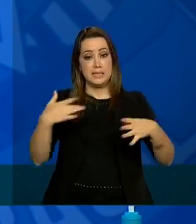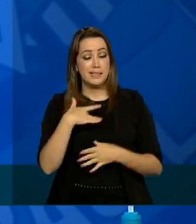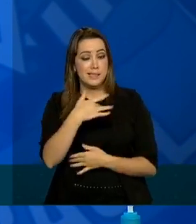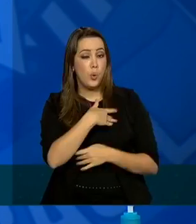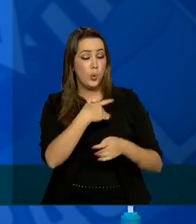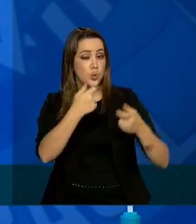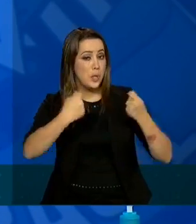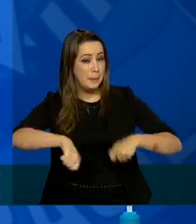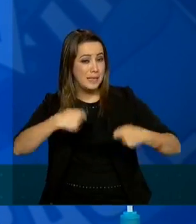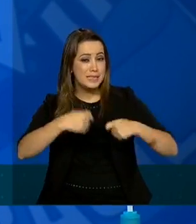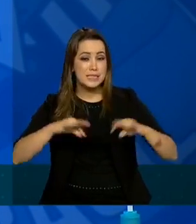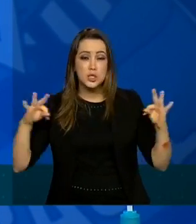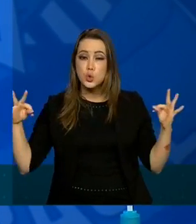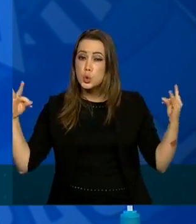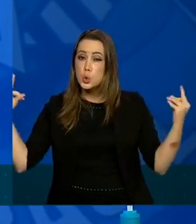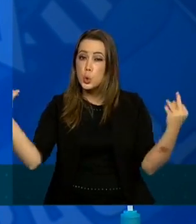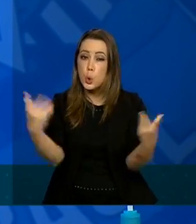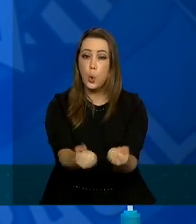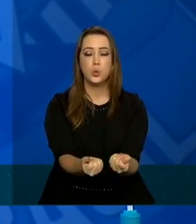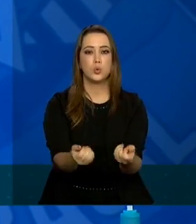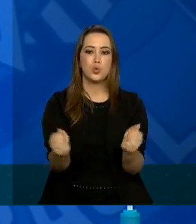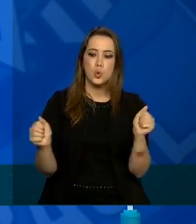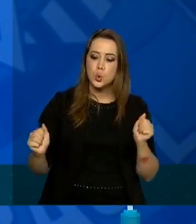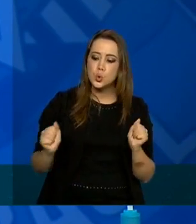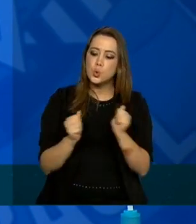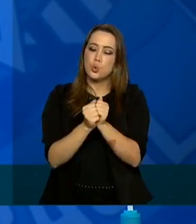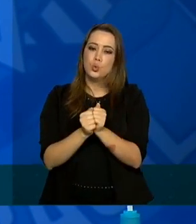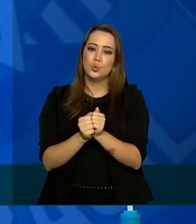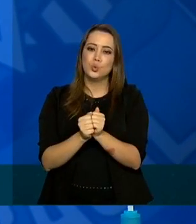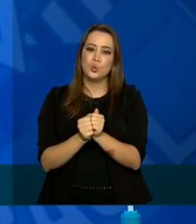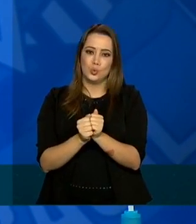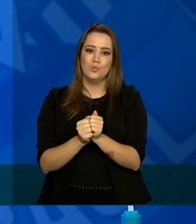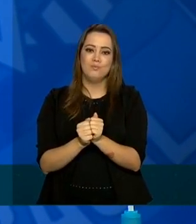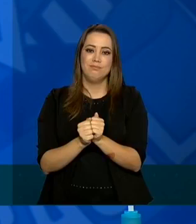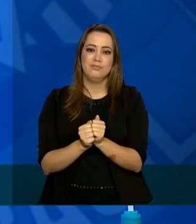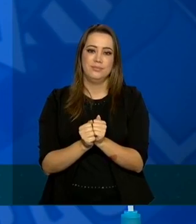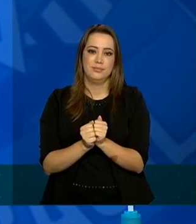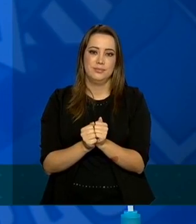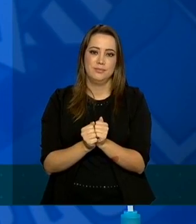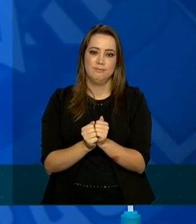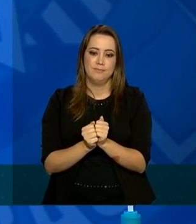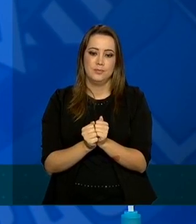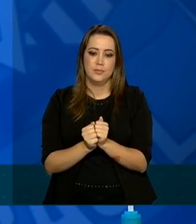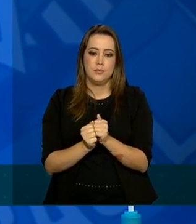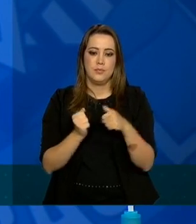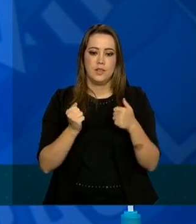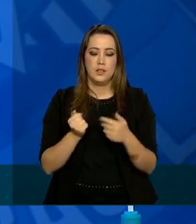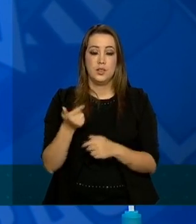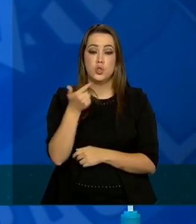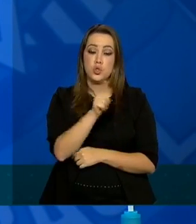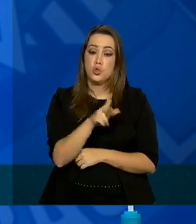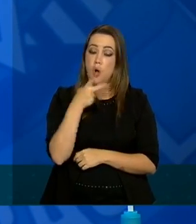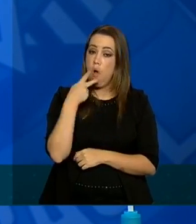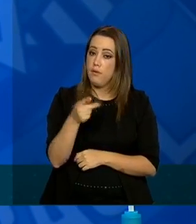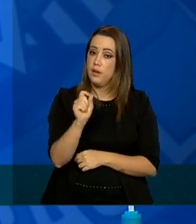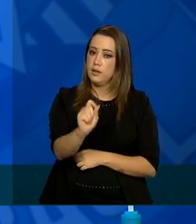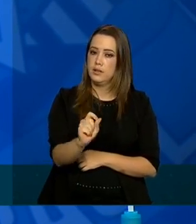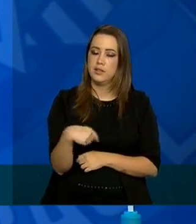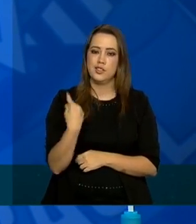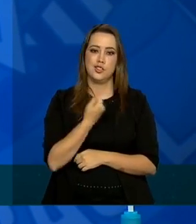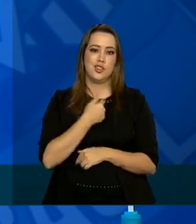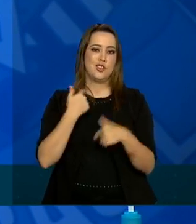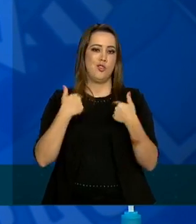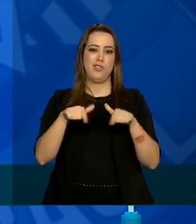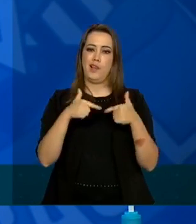precisa de todo mundo envolvido na causa e mais uma vez a gente não